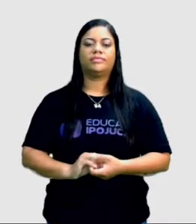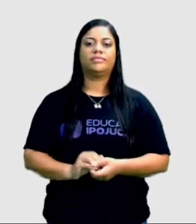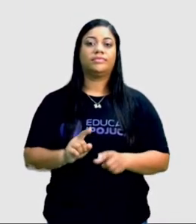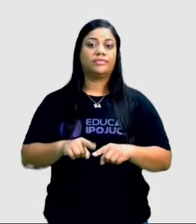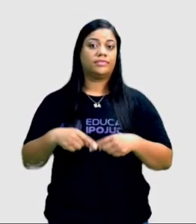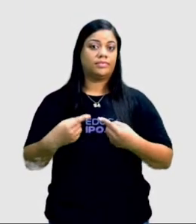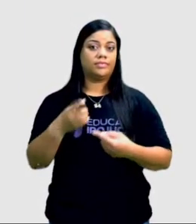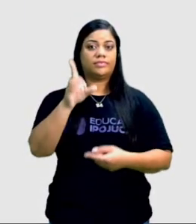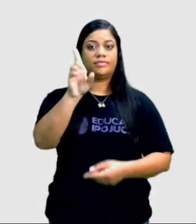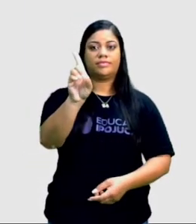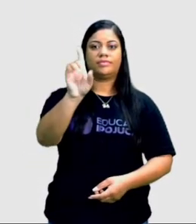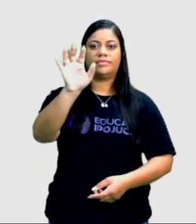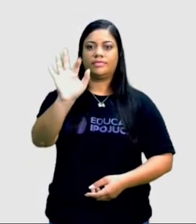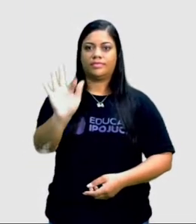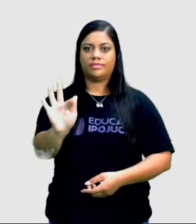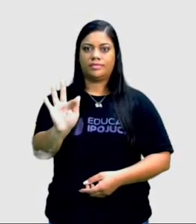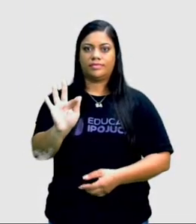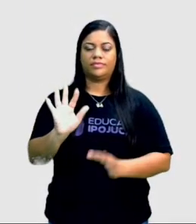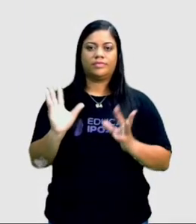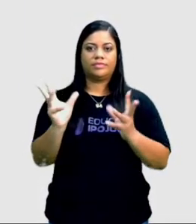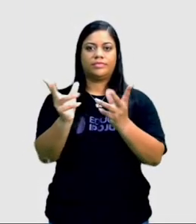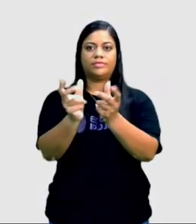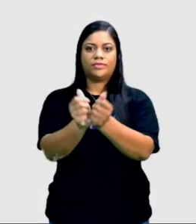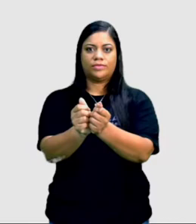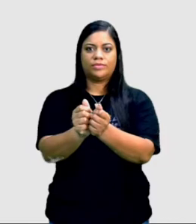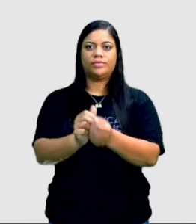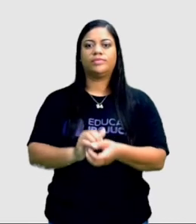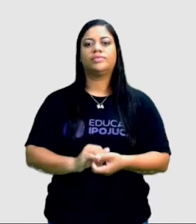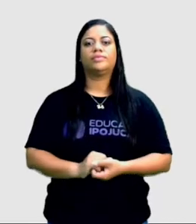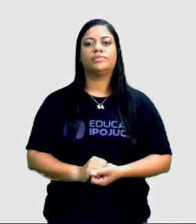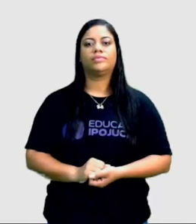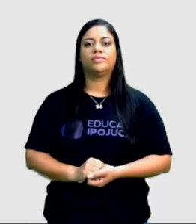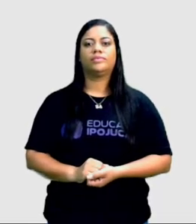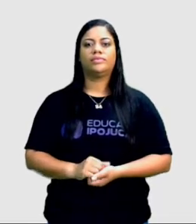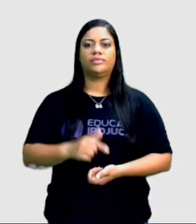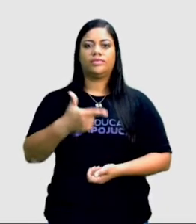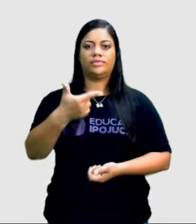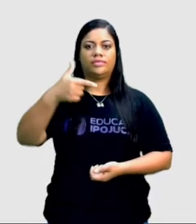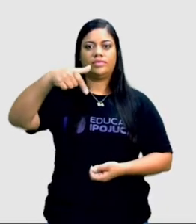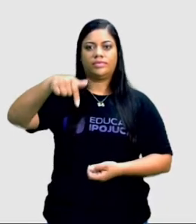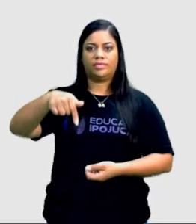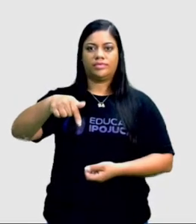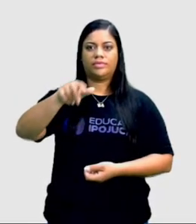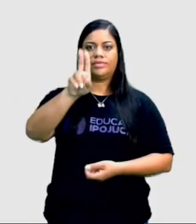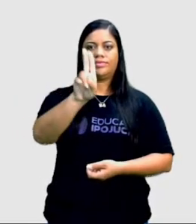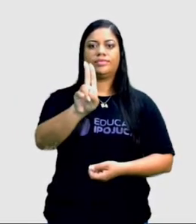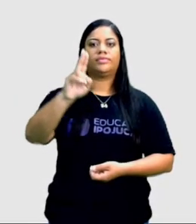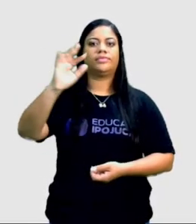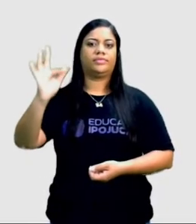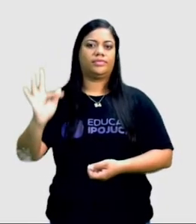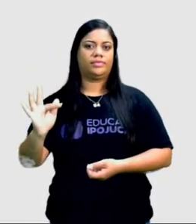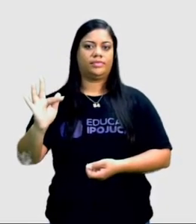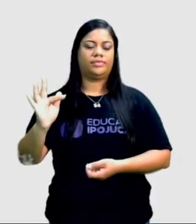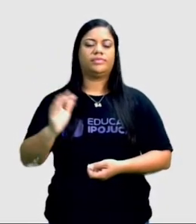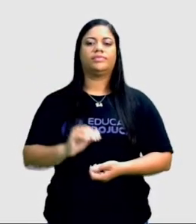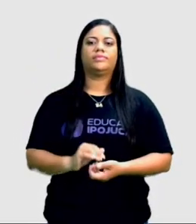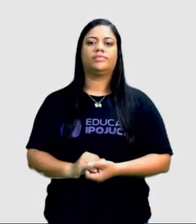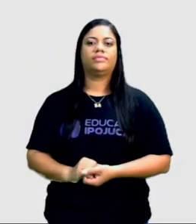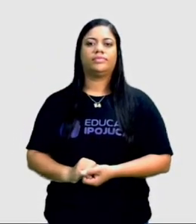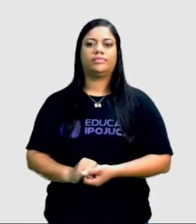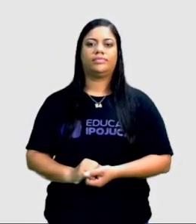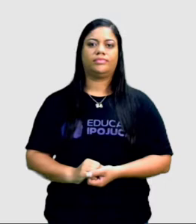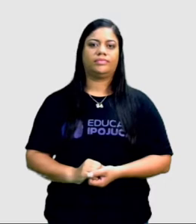os distritos federais. Totalizando, como eu falei para vocês, 27 unidades federativas, o F.